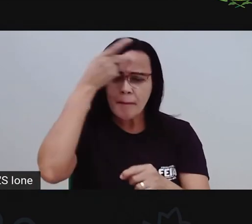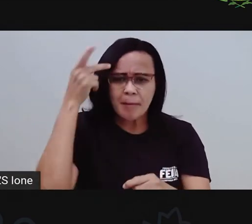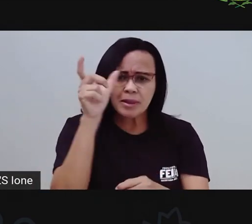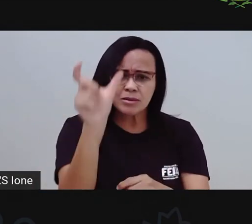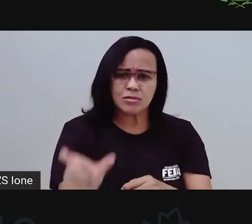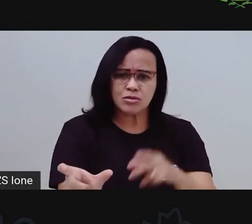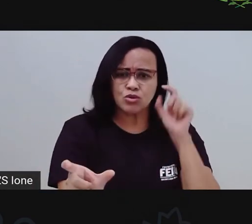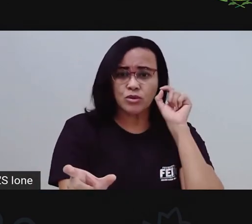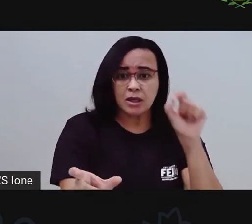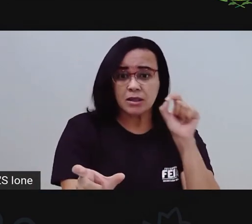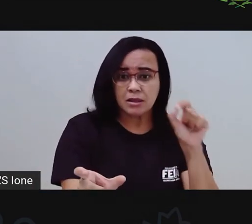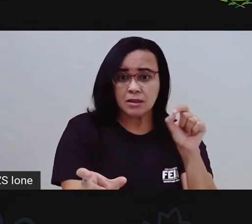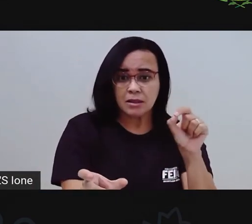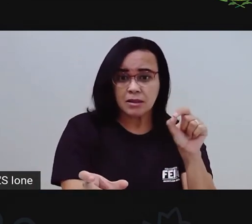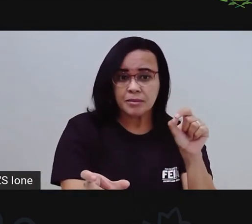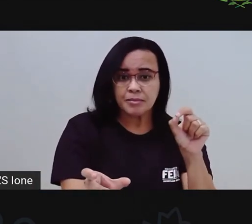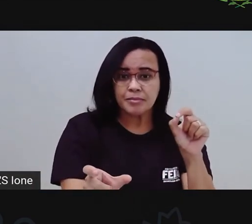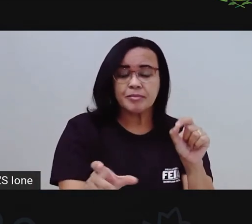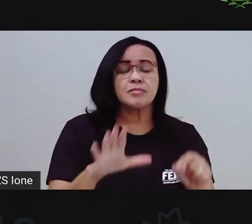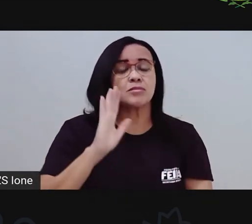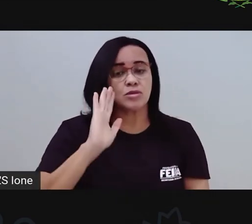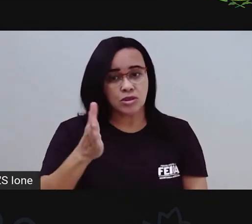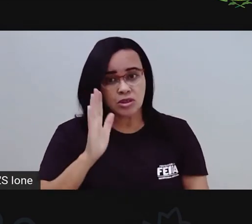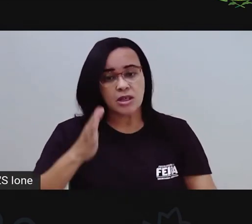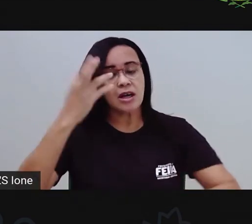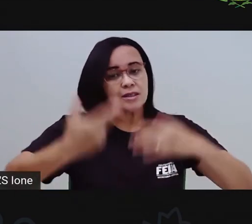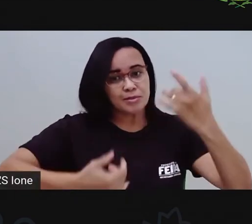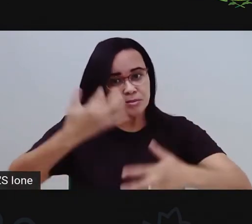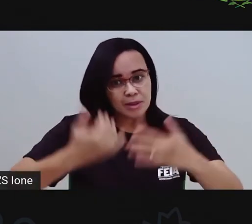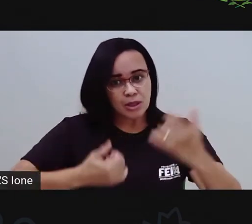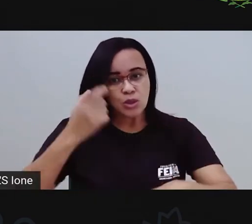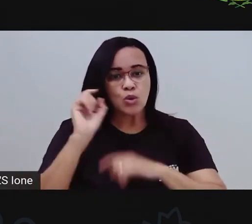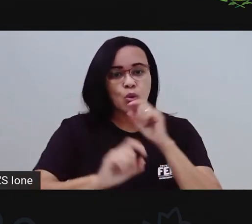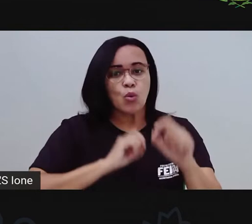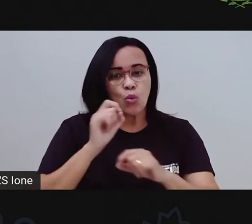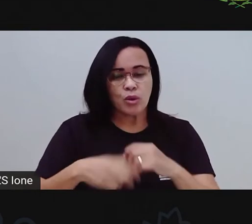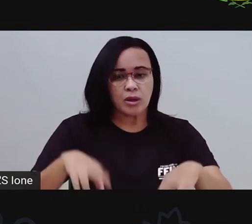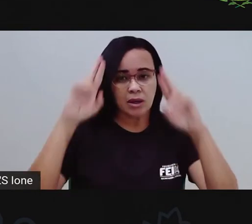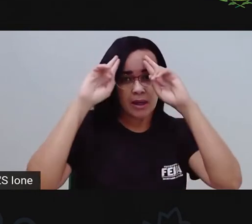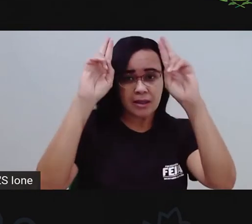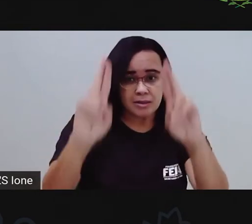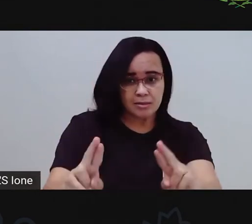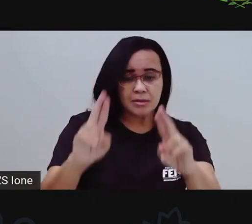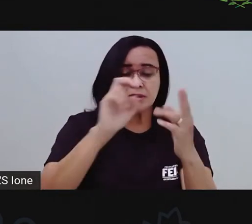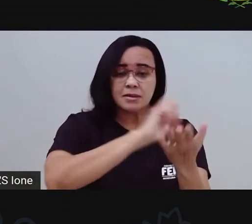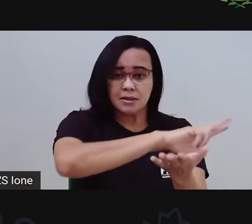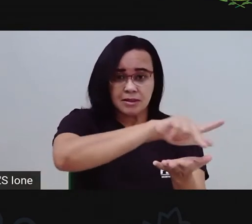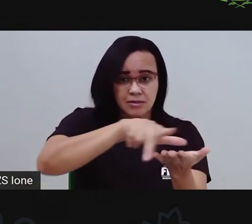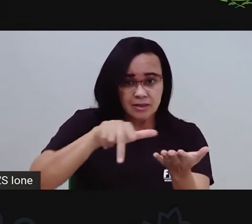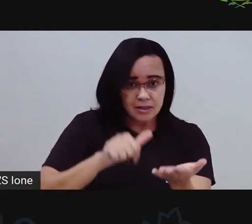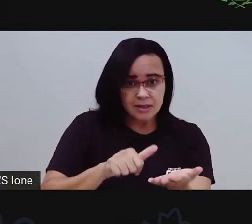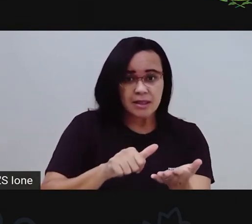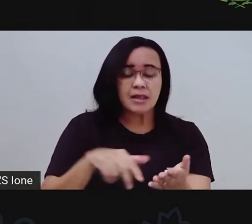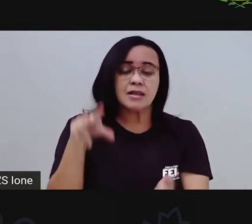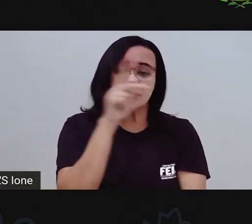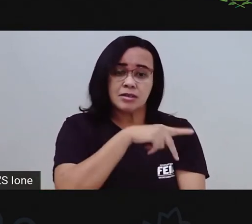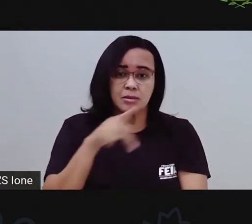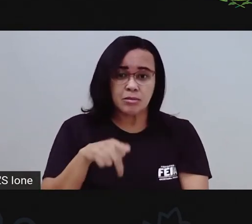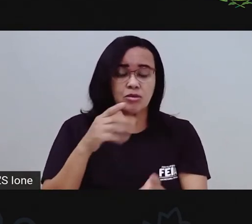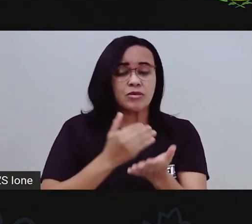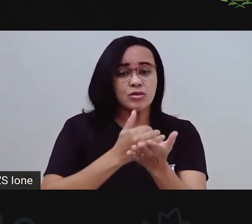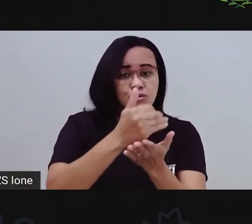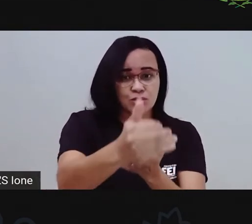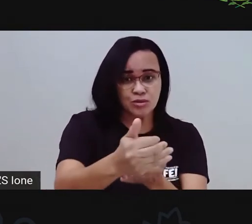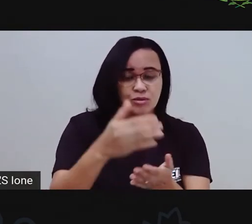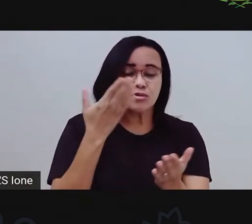E aí, a já falou, né, sobre essa questão de identidade, de respeitar as diferenças. Bom, a prova vai continuar com a aula, vai